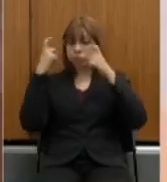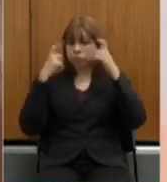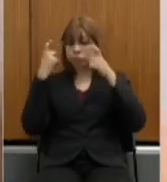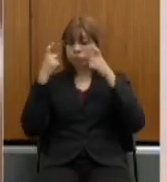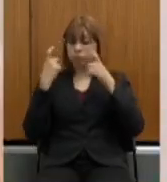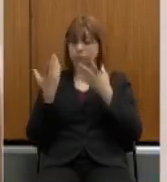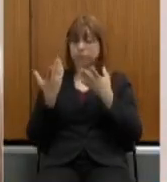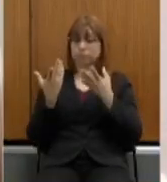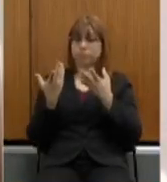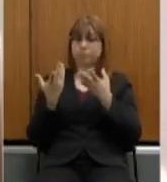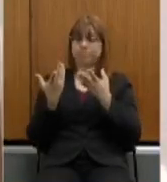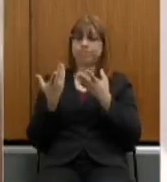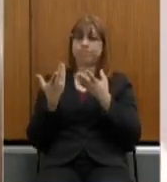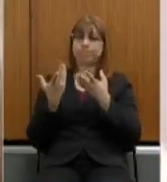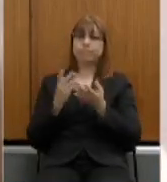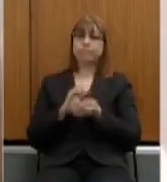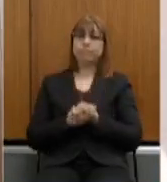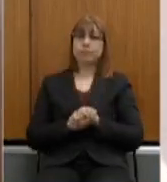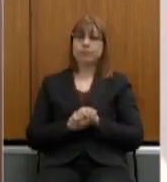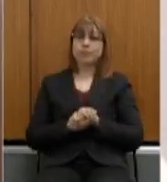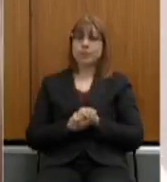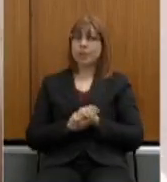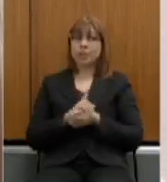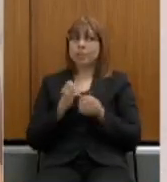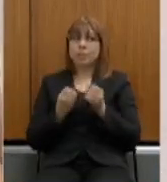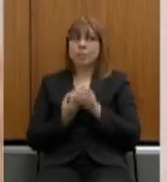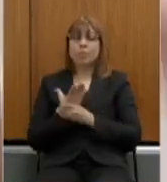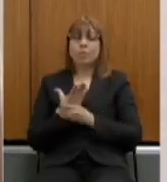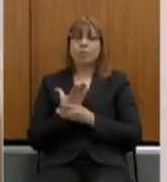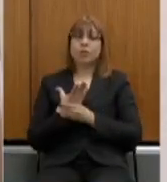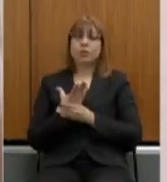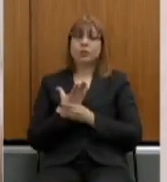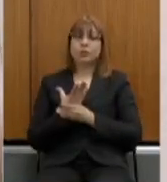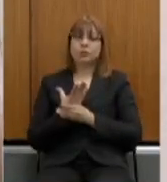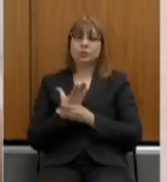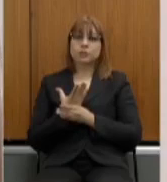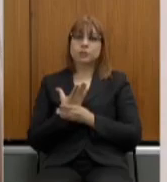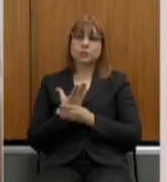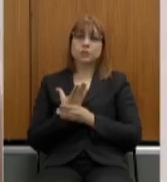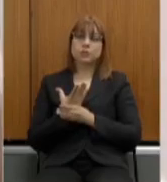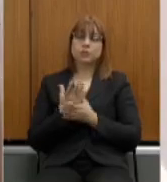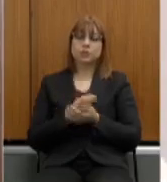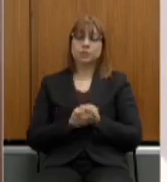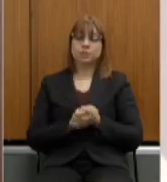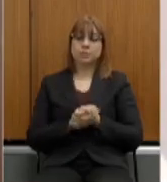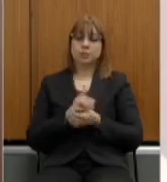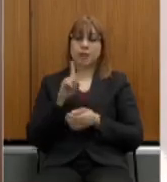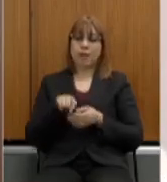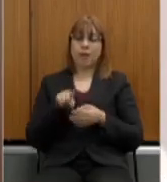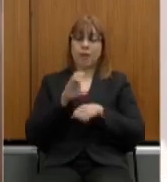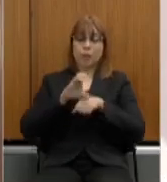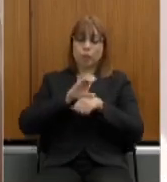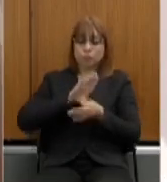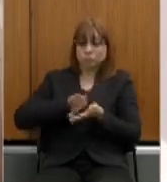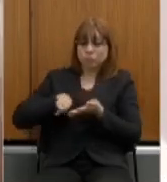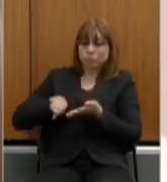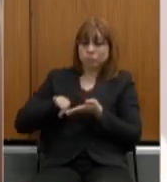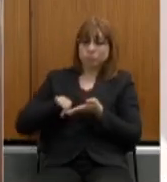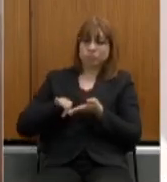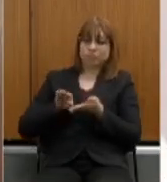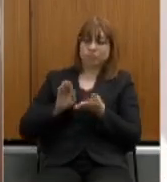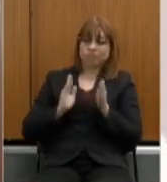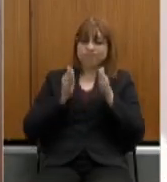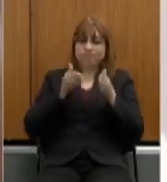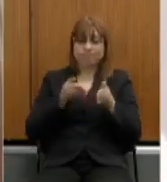parlamentares que a gente não promovesse uma desconstitucionalização irrestrita. E a idade mínima